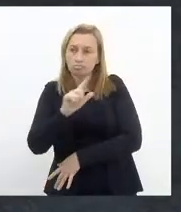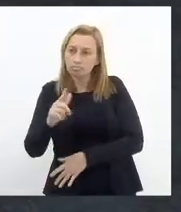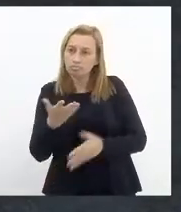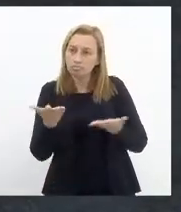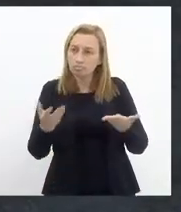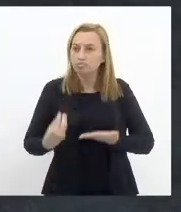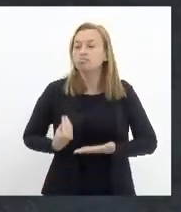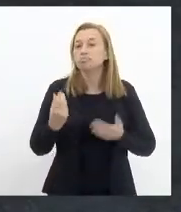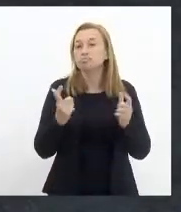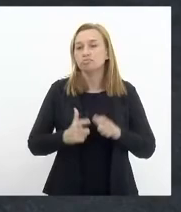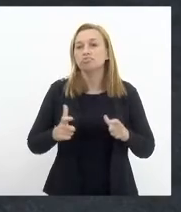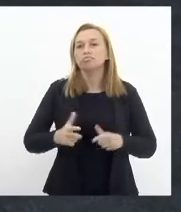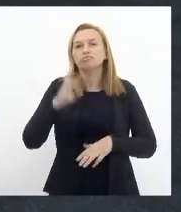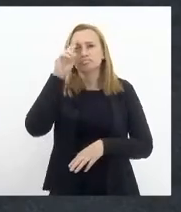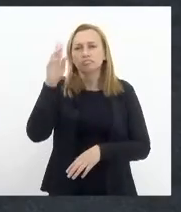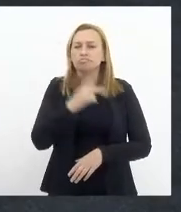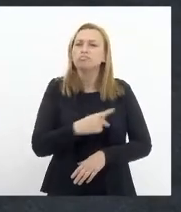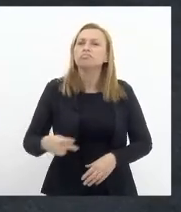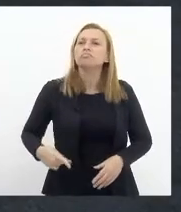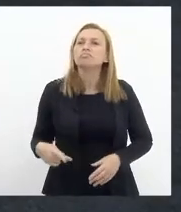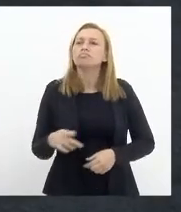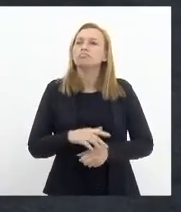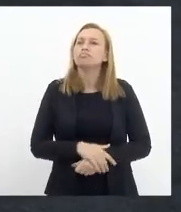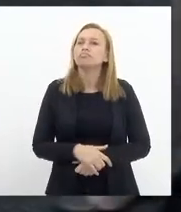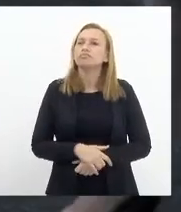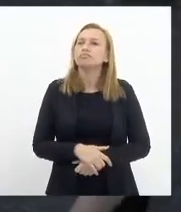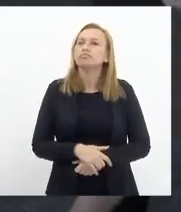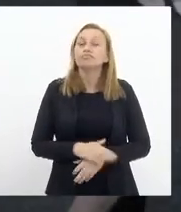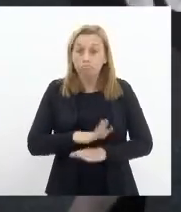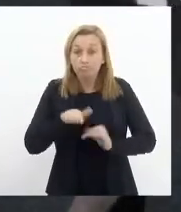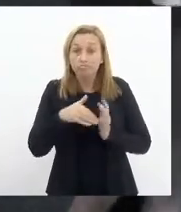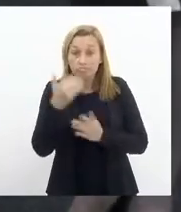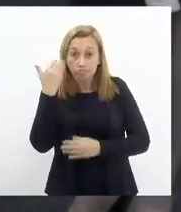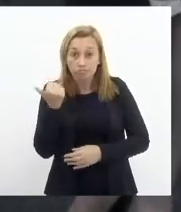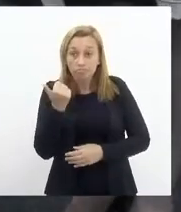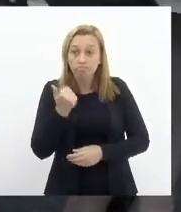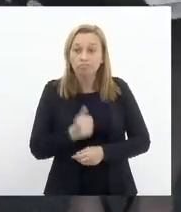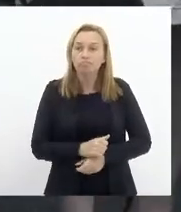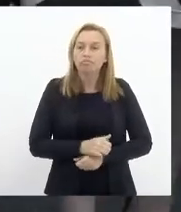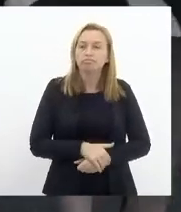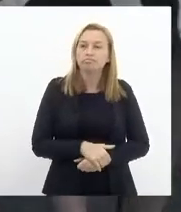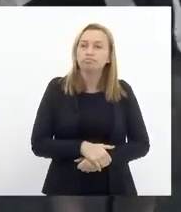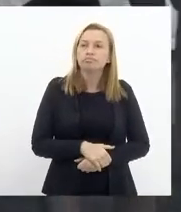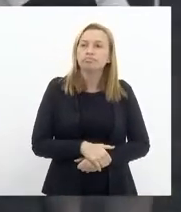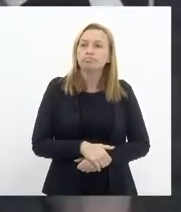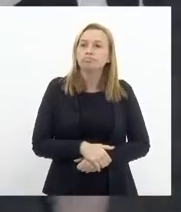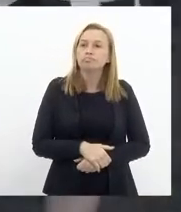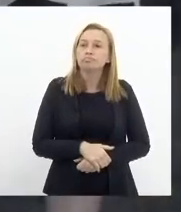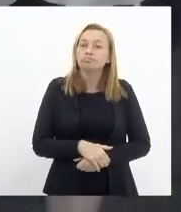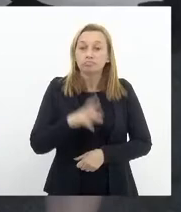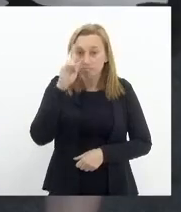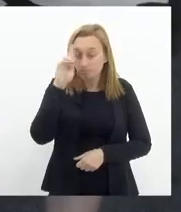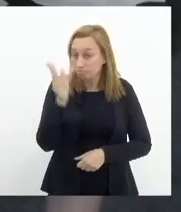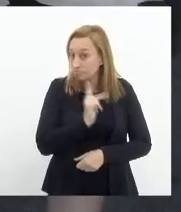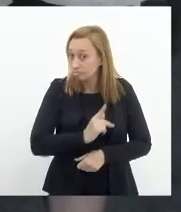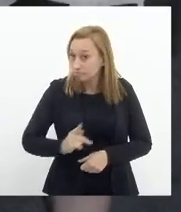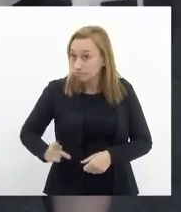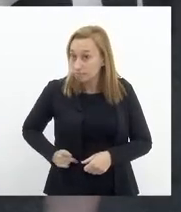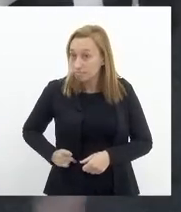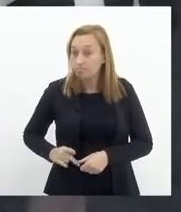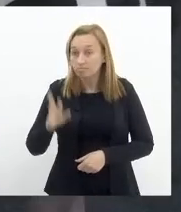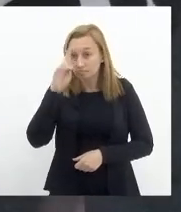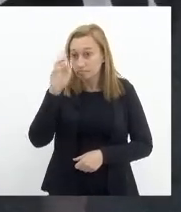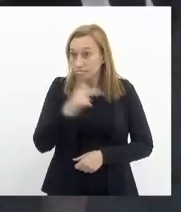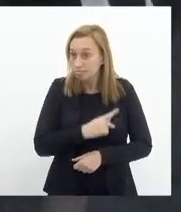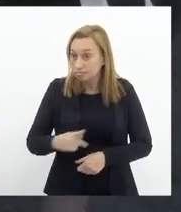senhor presidente como todos sabem senhor presidente senhor